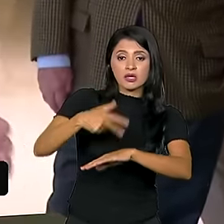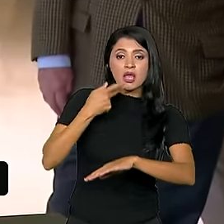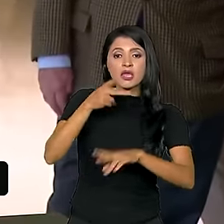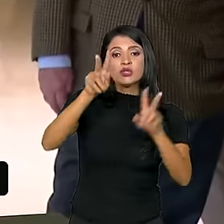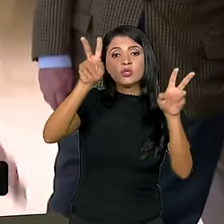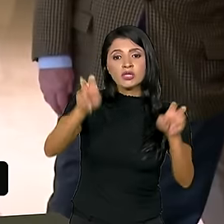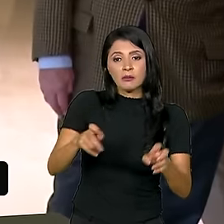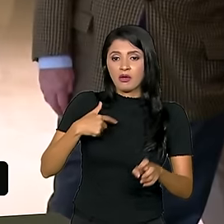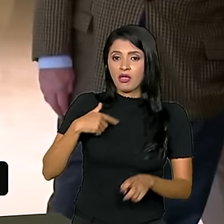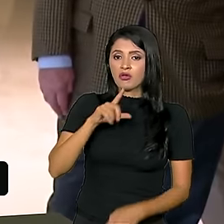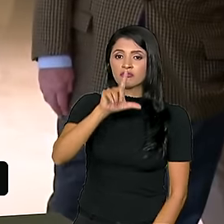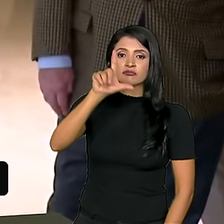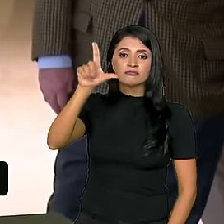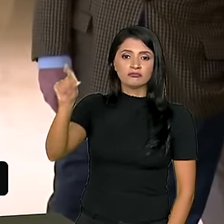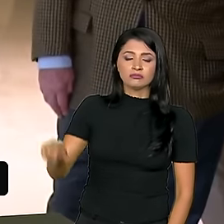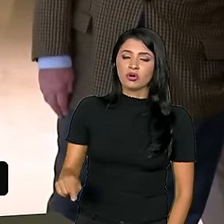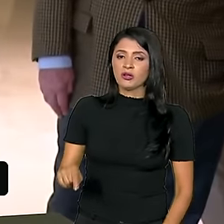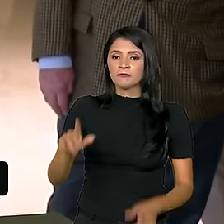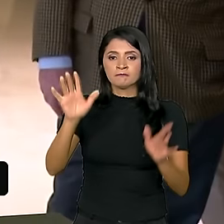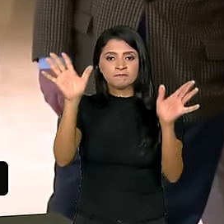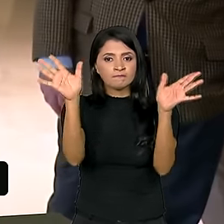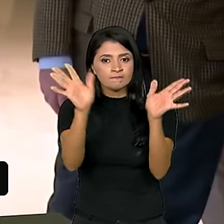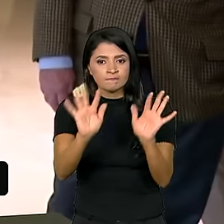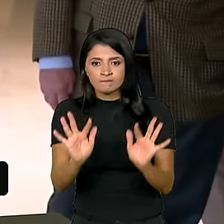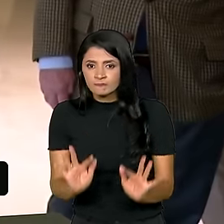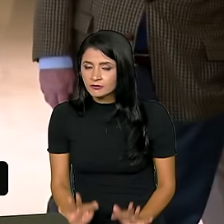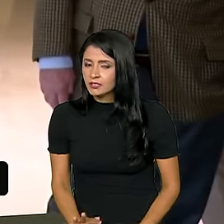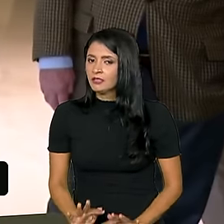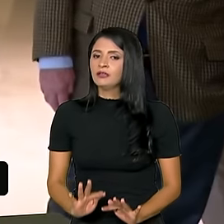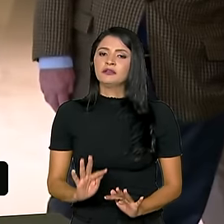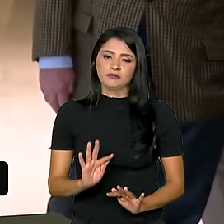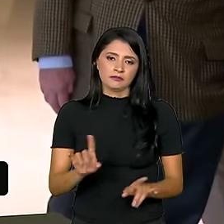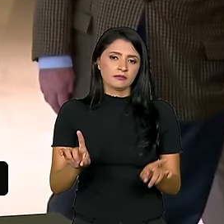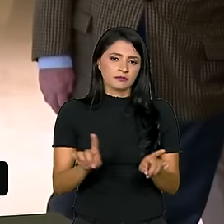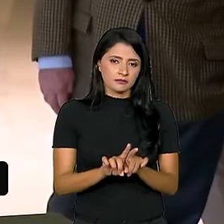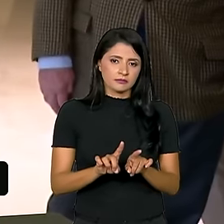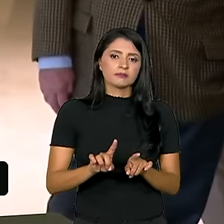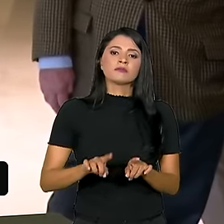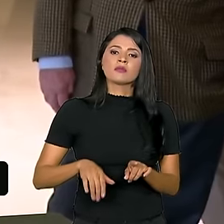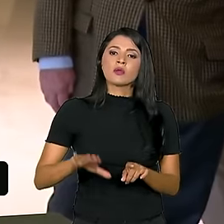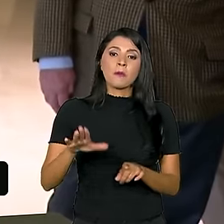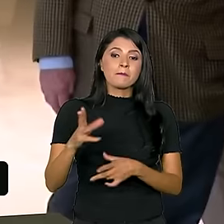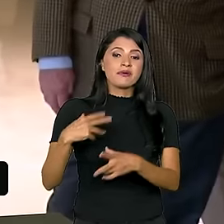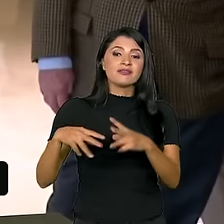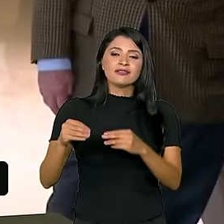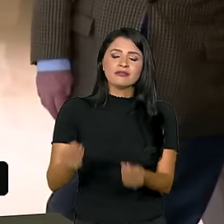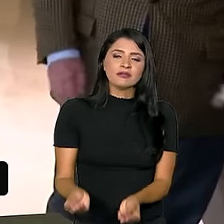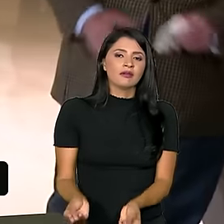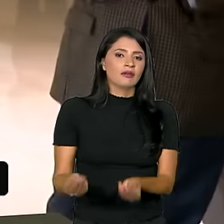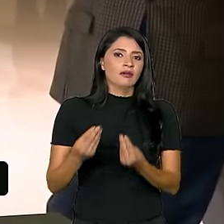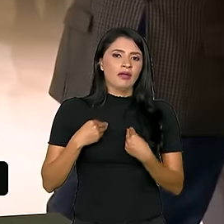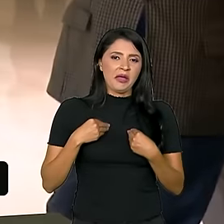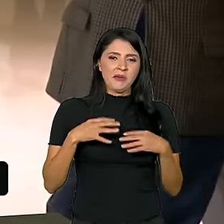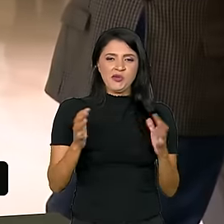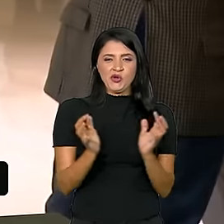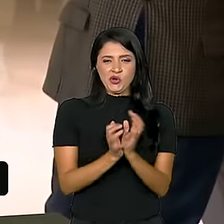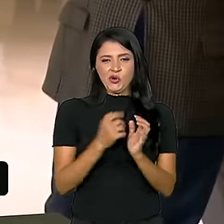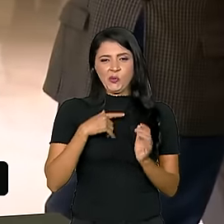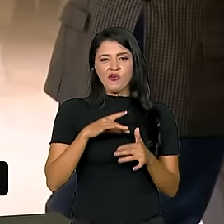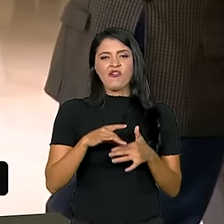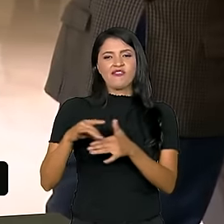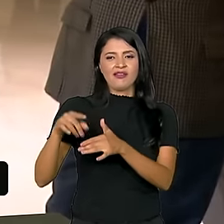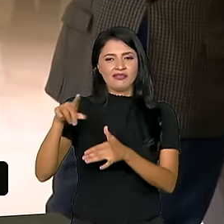Eu saio daqui muito satisfeito. Inclusive, o maior presente que a minha delegação leva ao